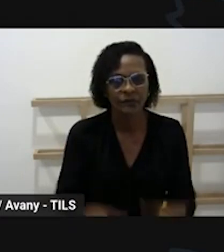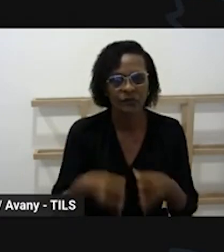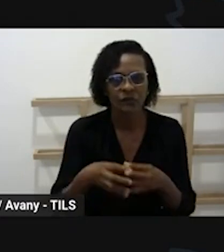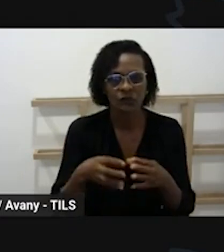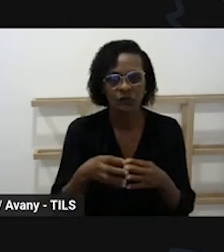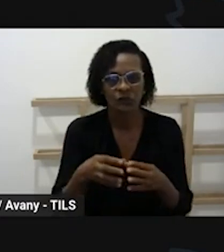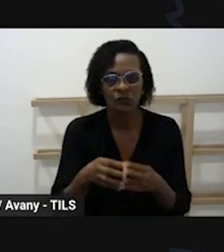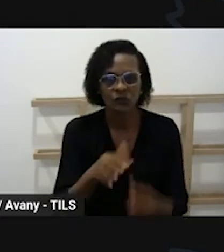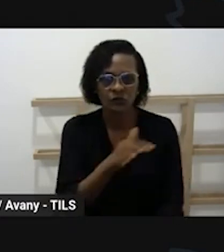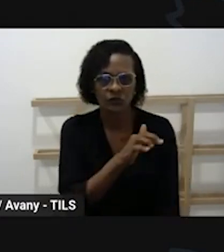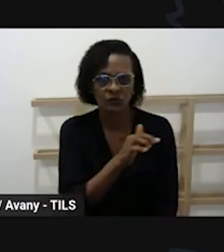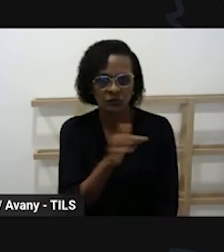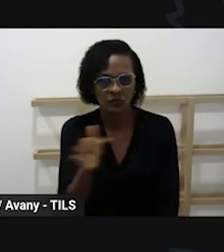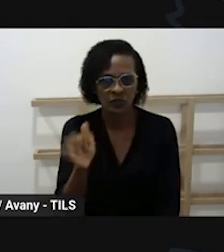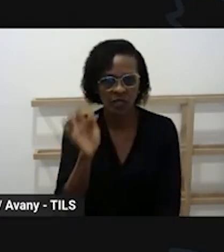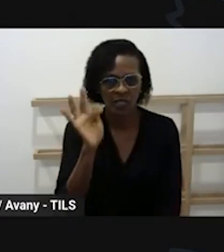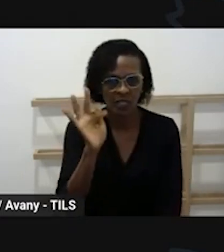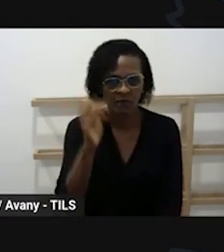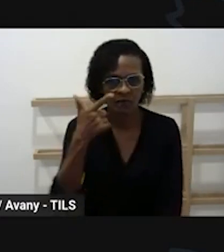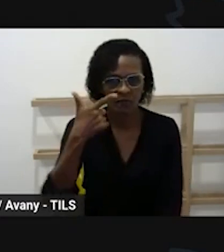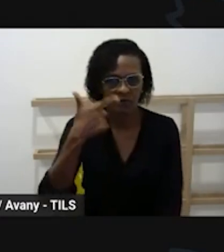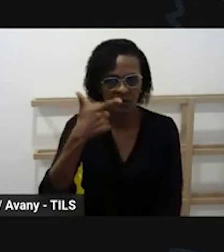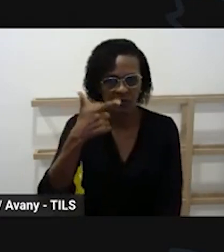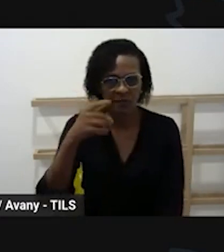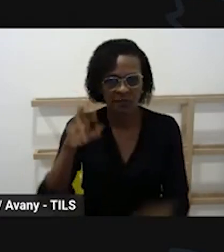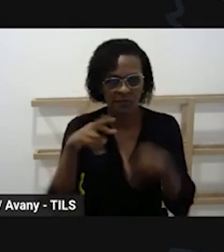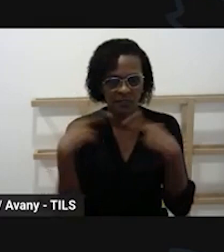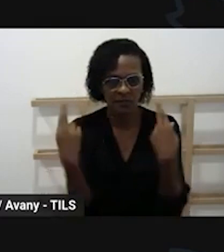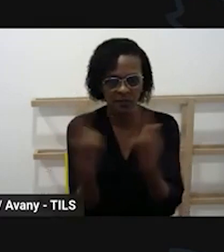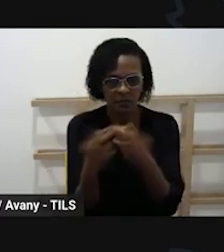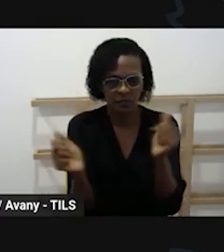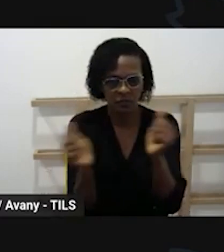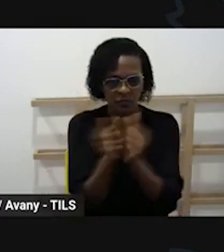quando eles se reúnem os dois juntos como assim